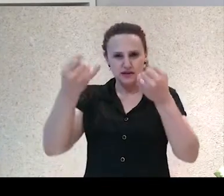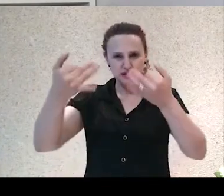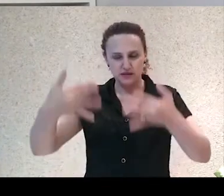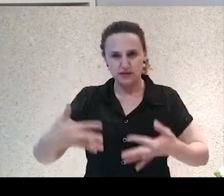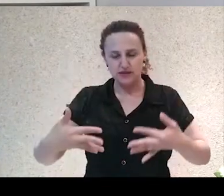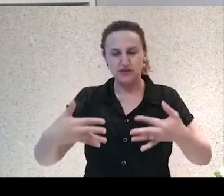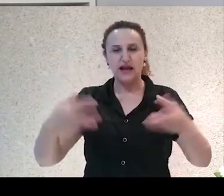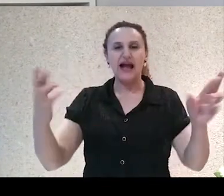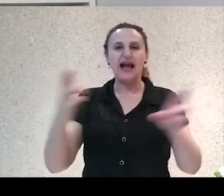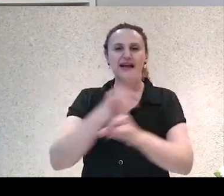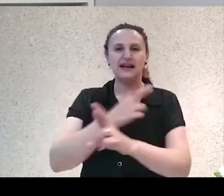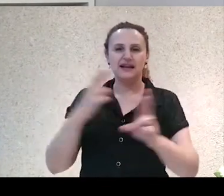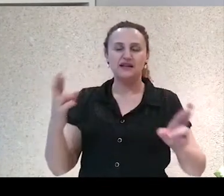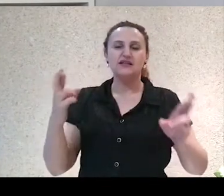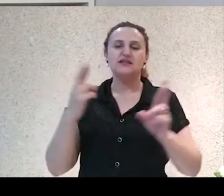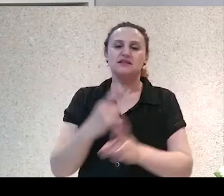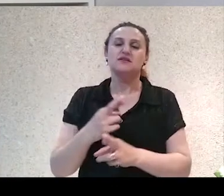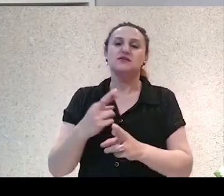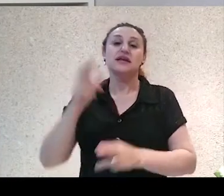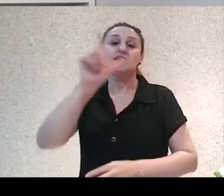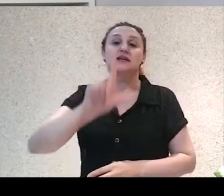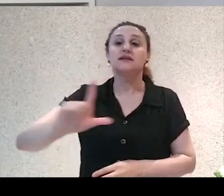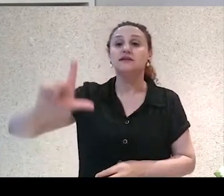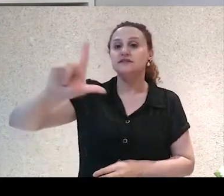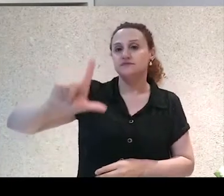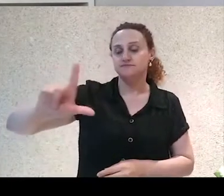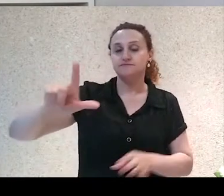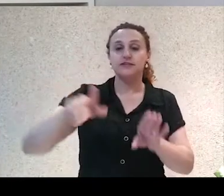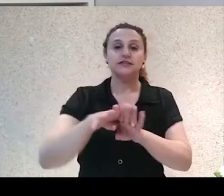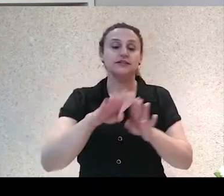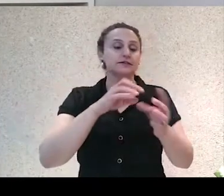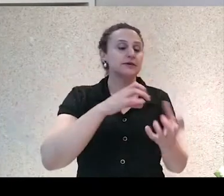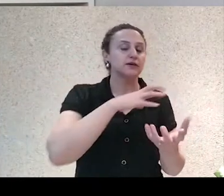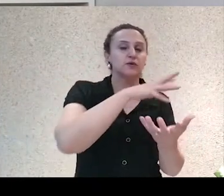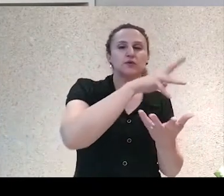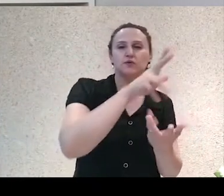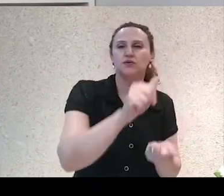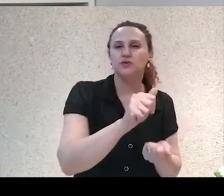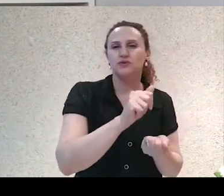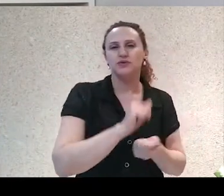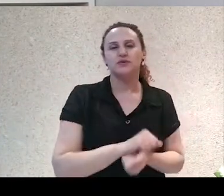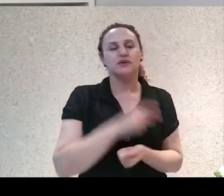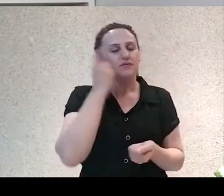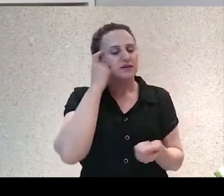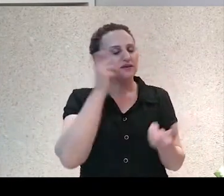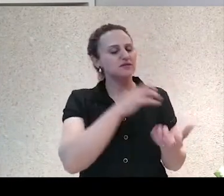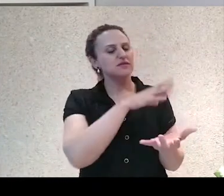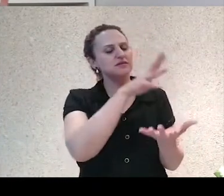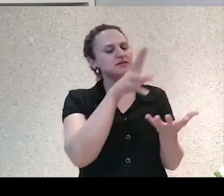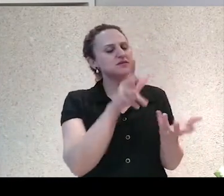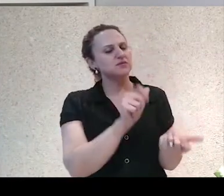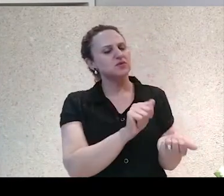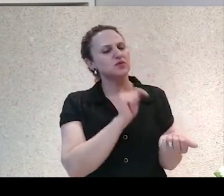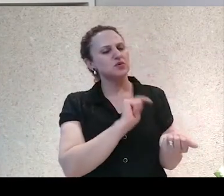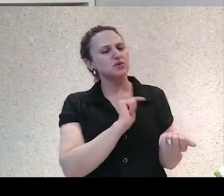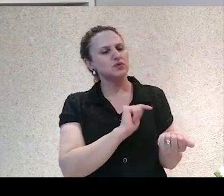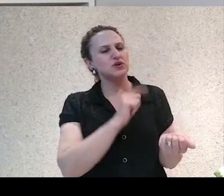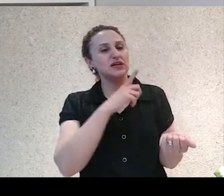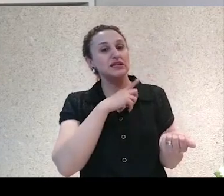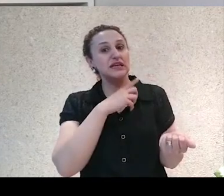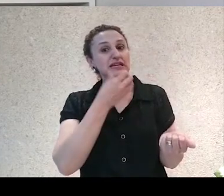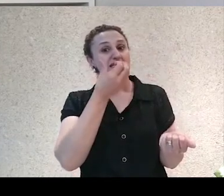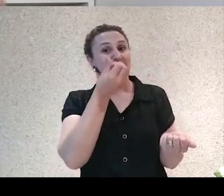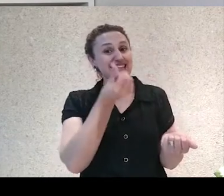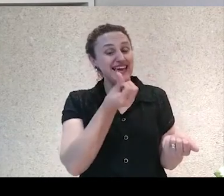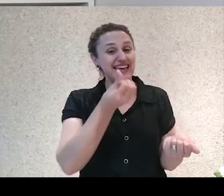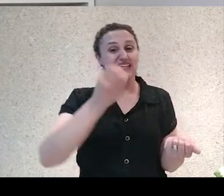da literatura e do mundo, né? Nós, quando a gente pensa no mundo enquanto planeta Terra, a gente vai pensar, então, que existem esses seis continentes,